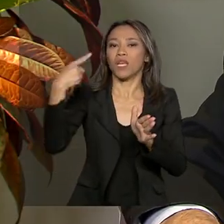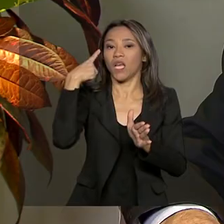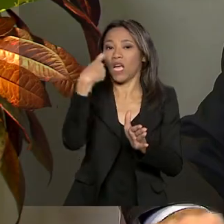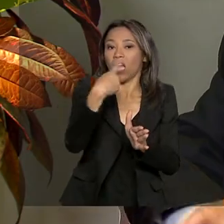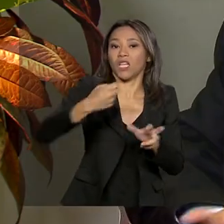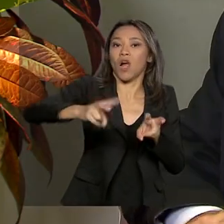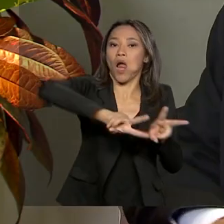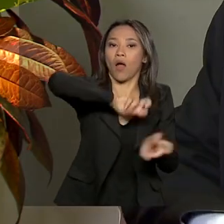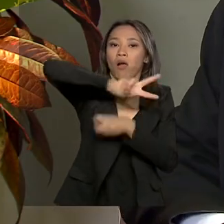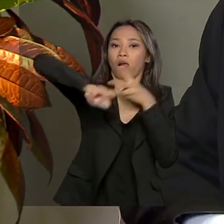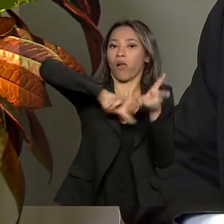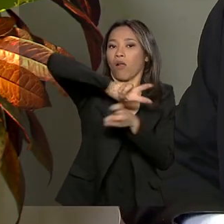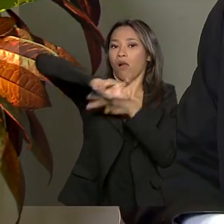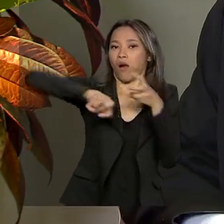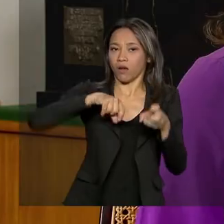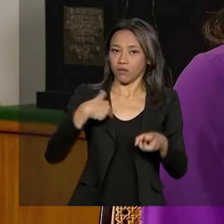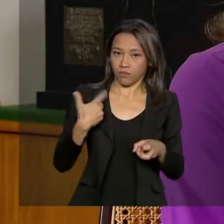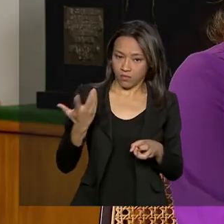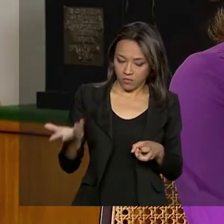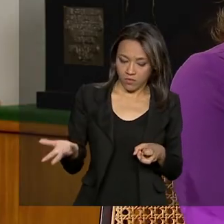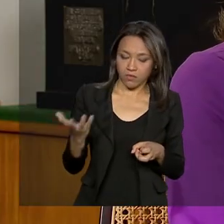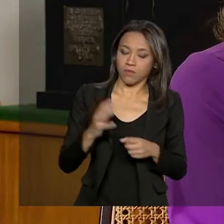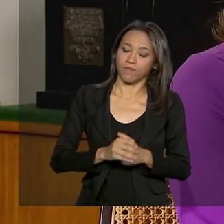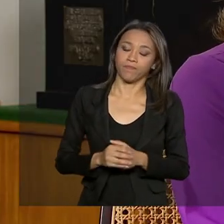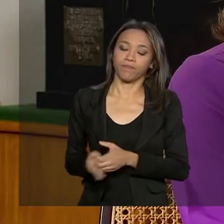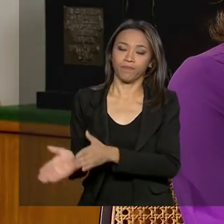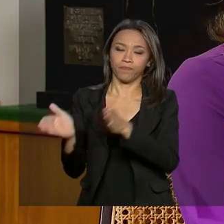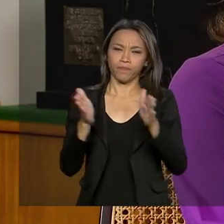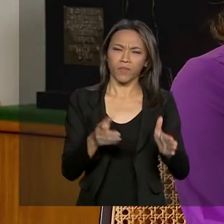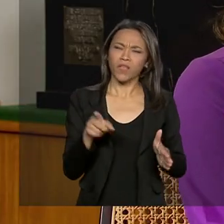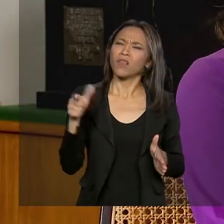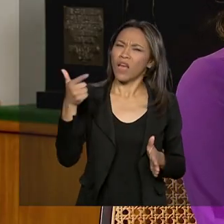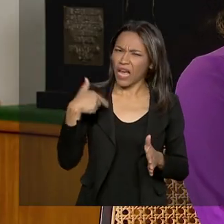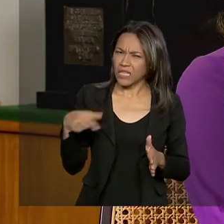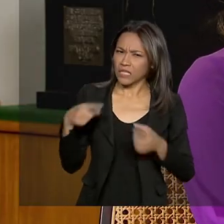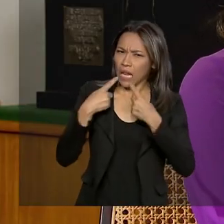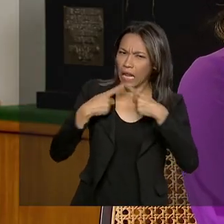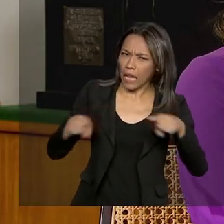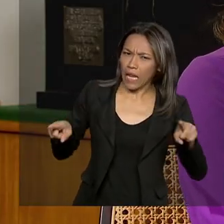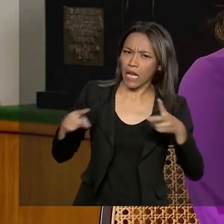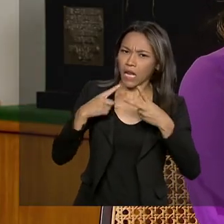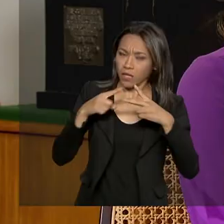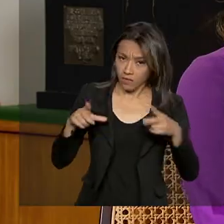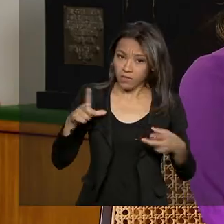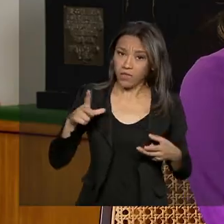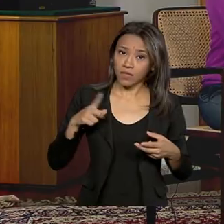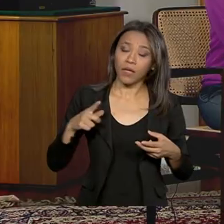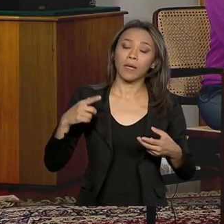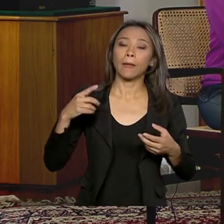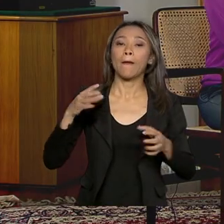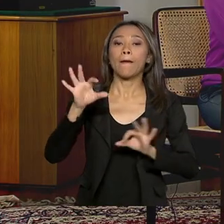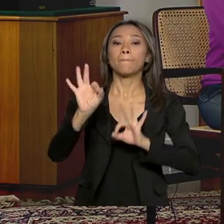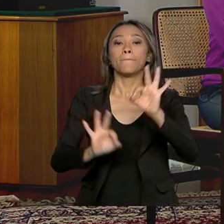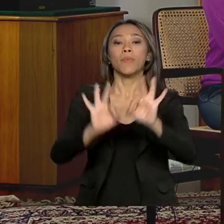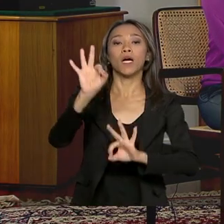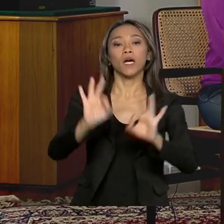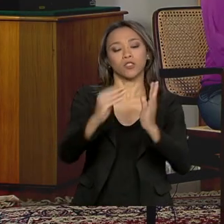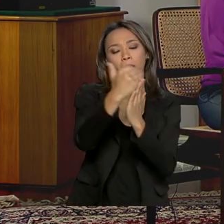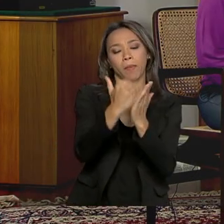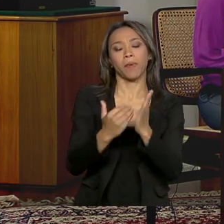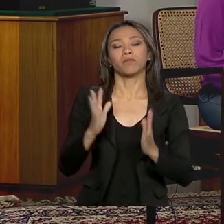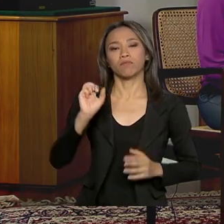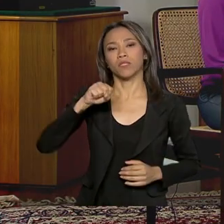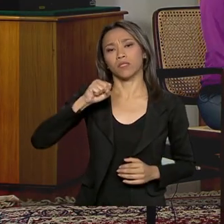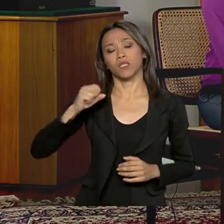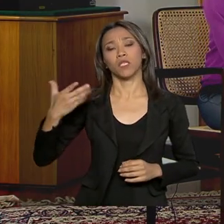tarde. Isso eu não abro mão dessa opinião. Ademais dessas críticas, o senhor tem notícia de planos que o governo tem para investir? o governo já reformulou.